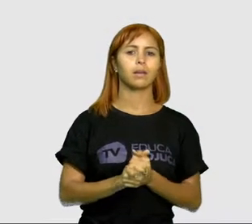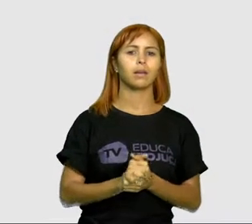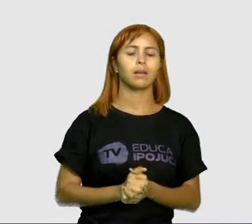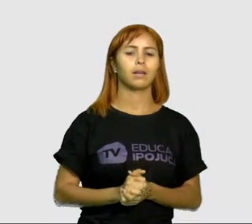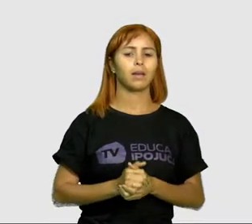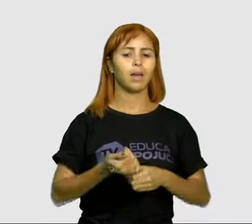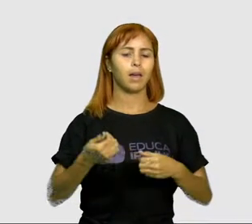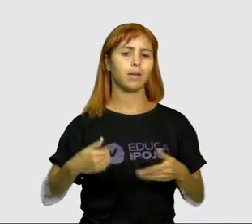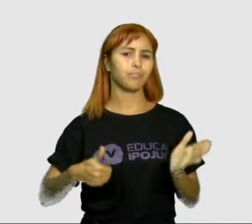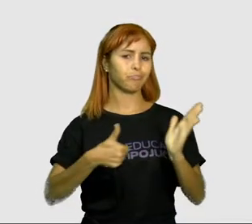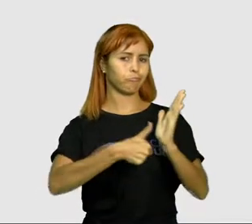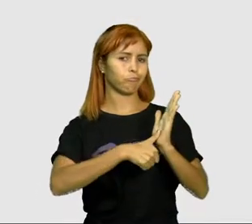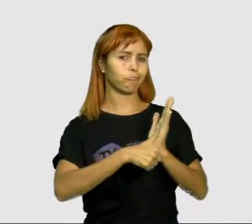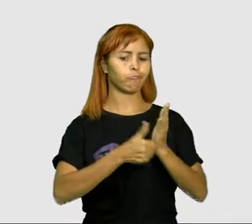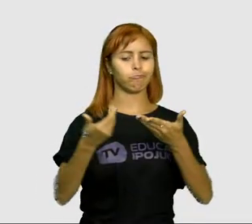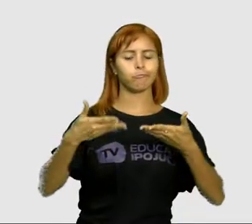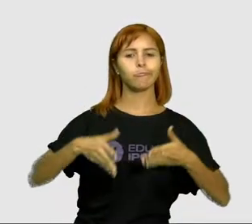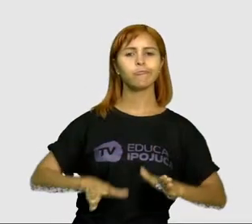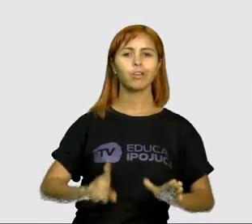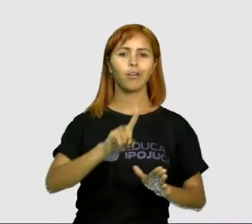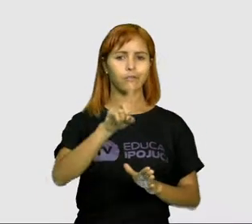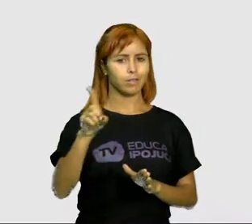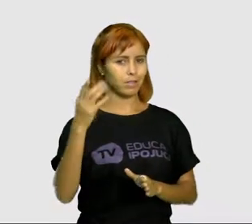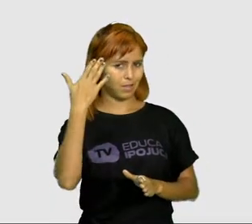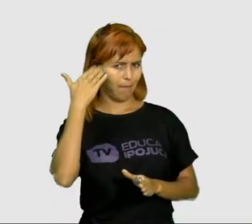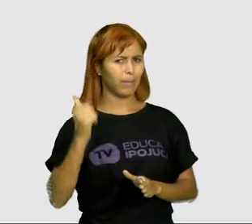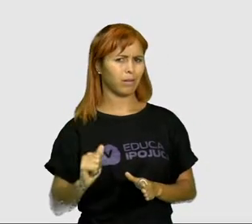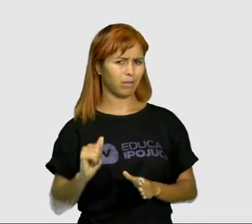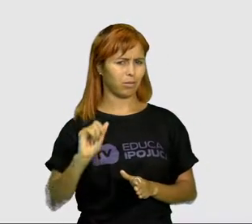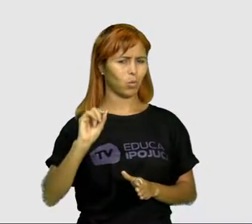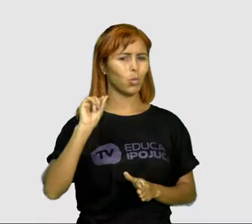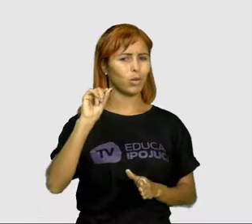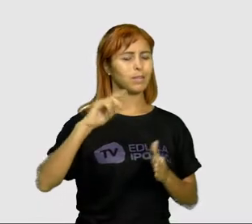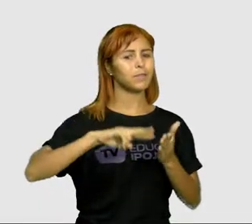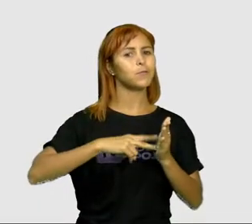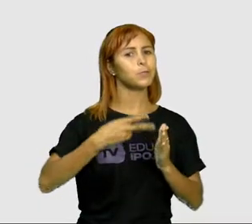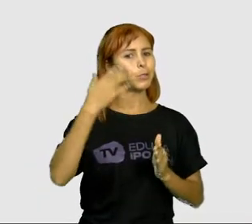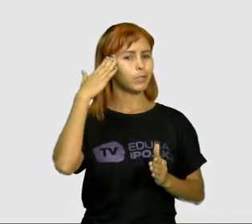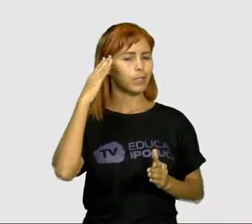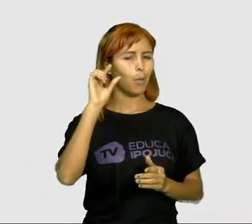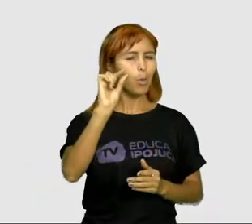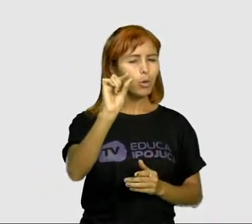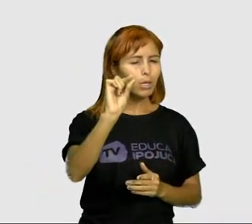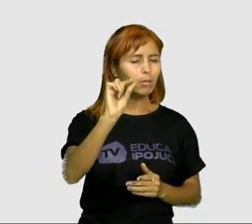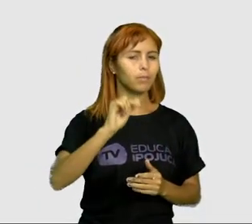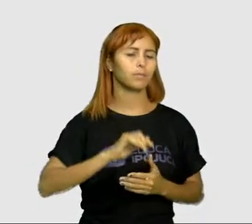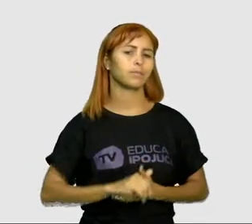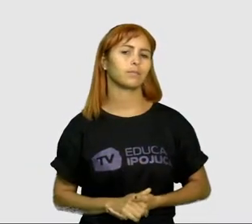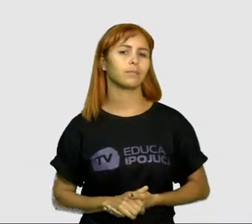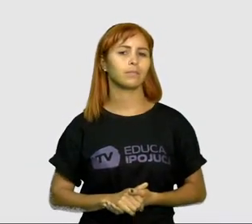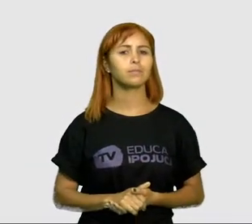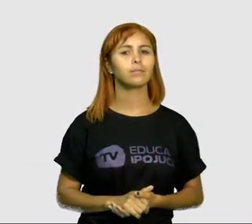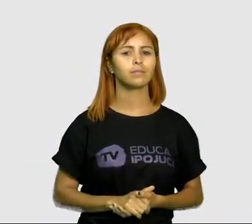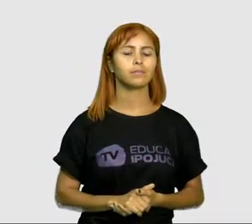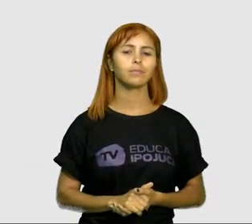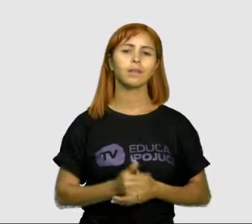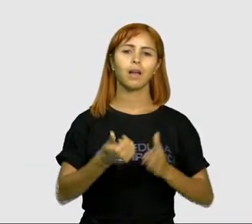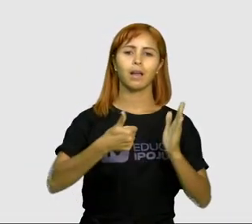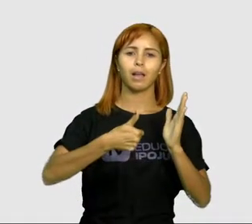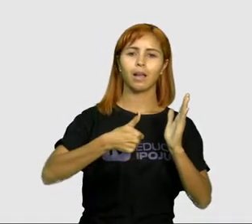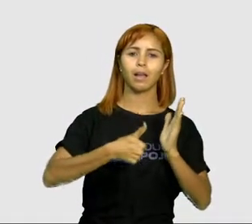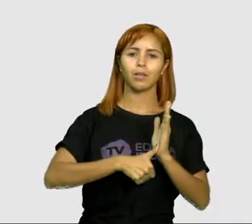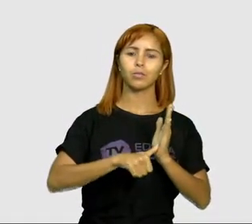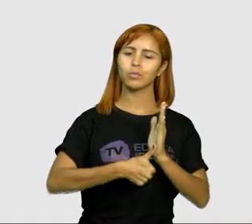Nascimento, você sabe o que é uma Certidão de Nascimento? Vamos entender um pouquinho mais? Certidão de